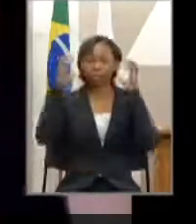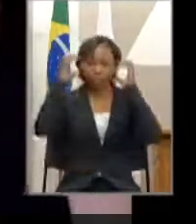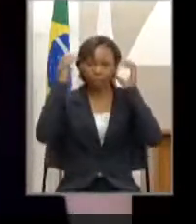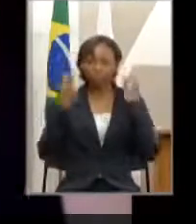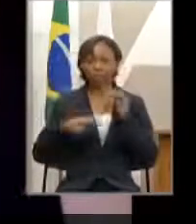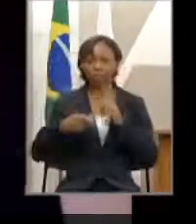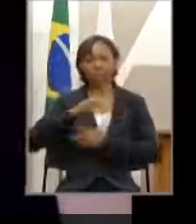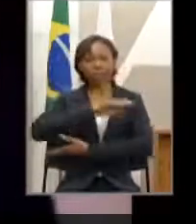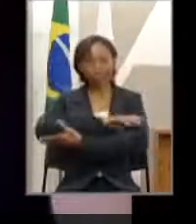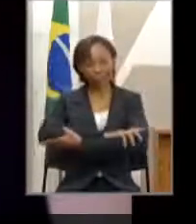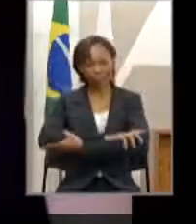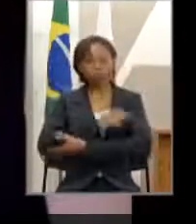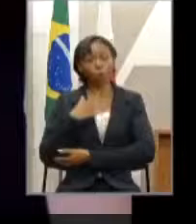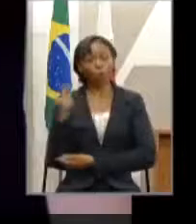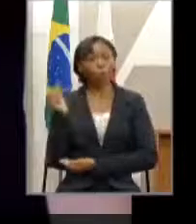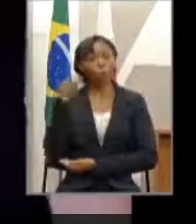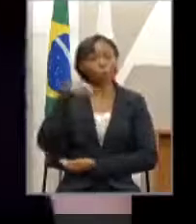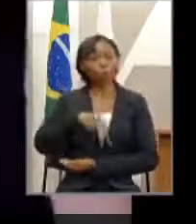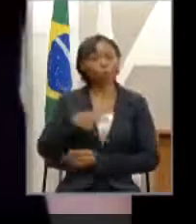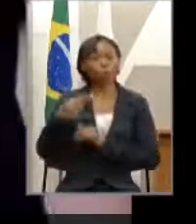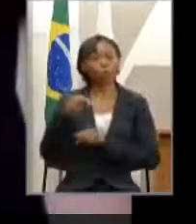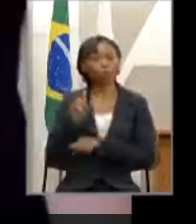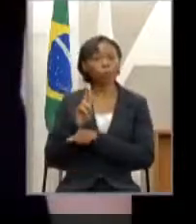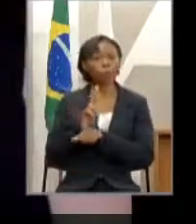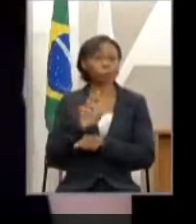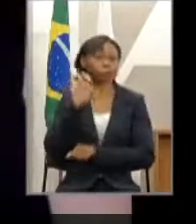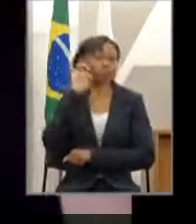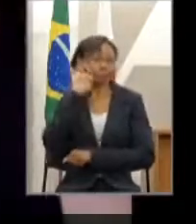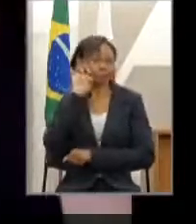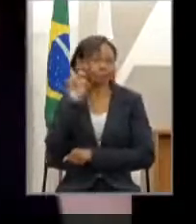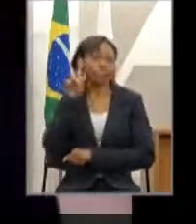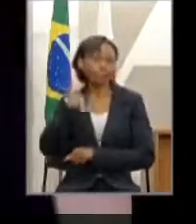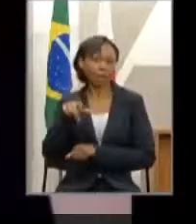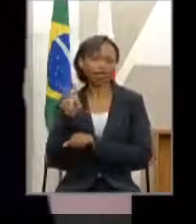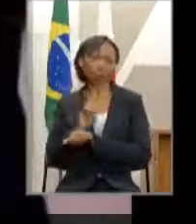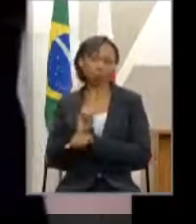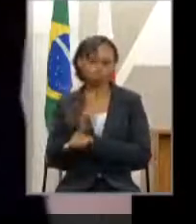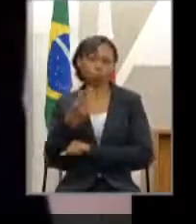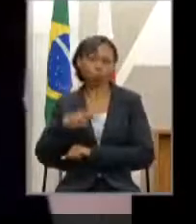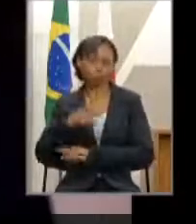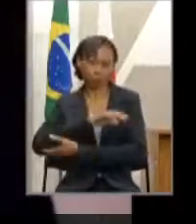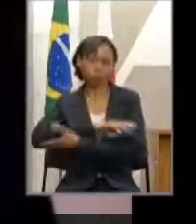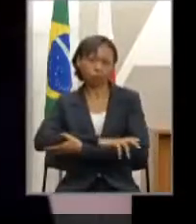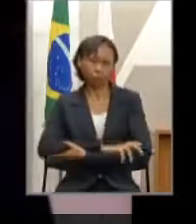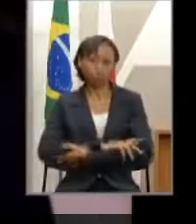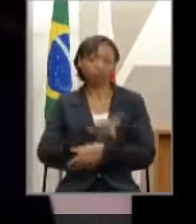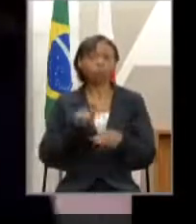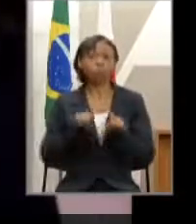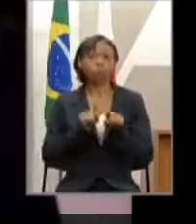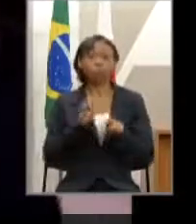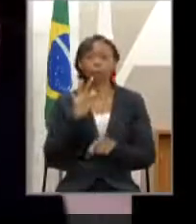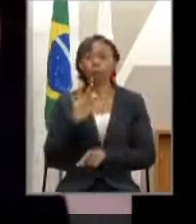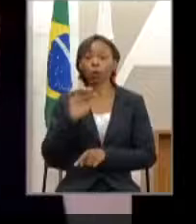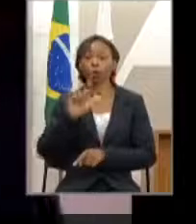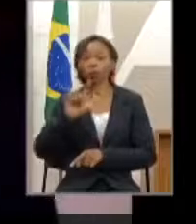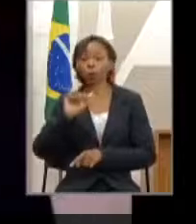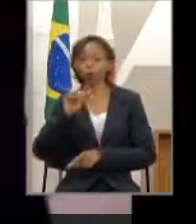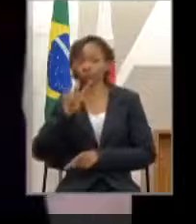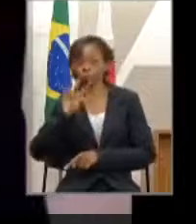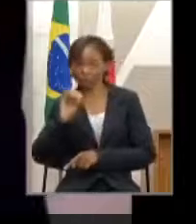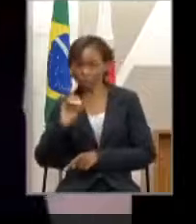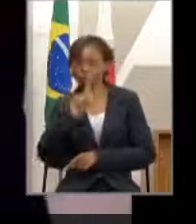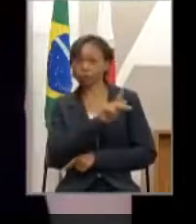Venho hoje a essa audiência a representar a Edna, que é a nossa supervisora, ao Flávio, nosso presidente, e a nossa